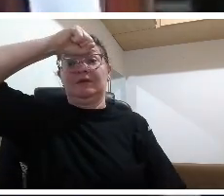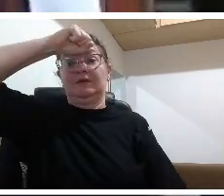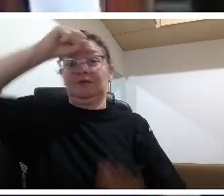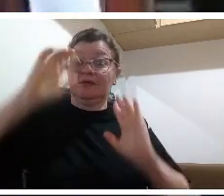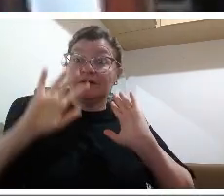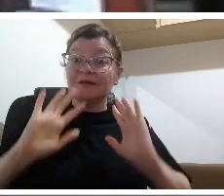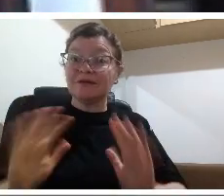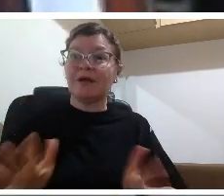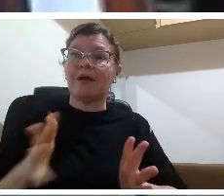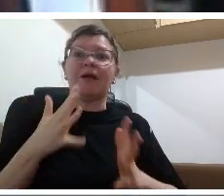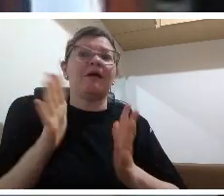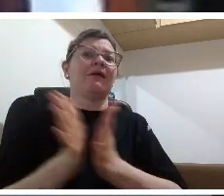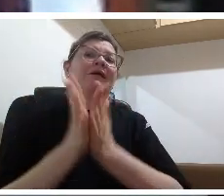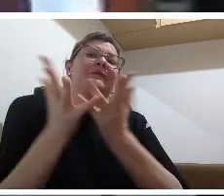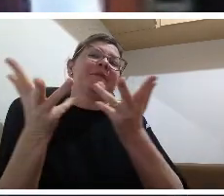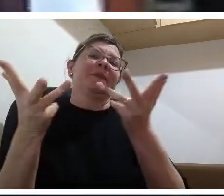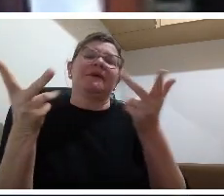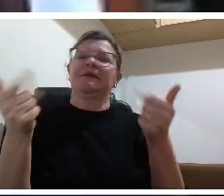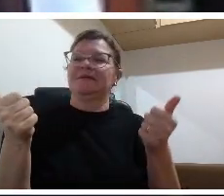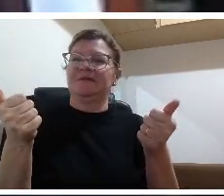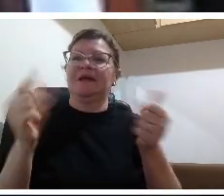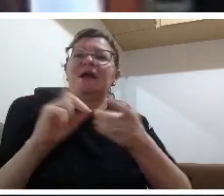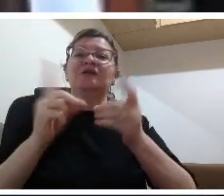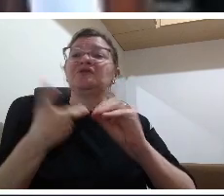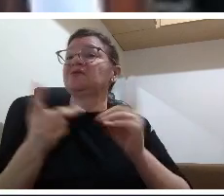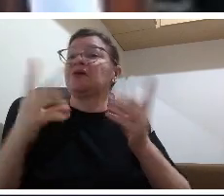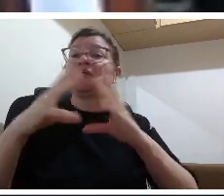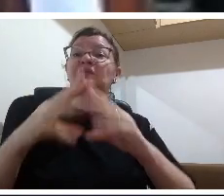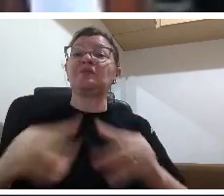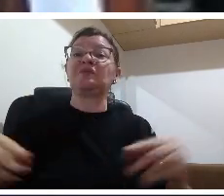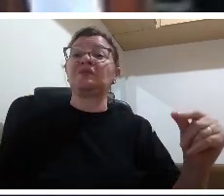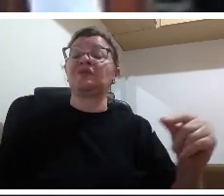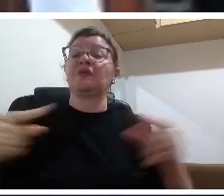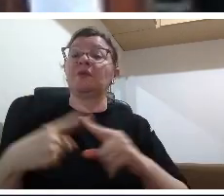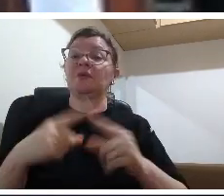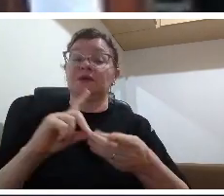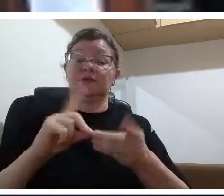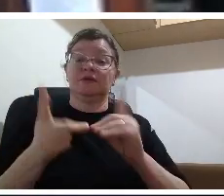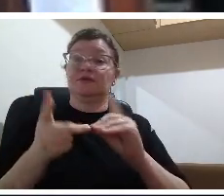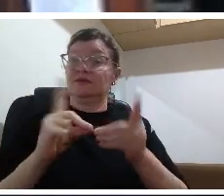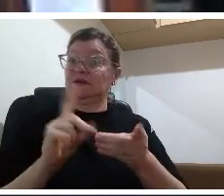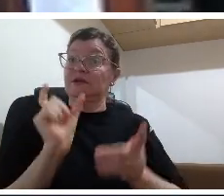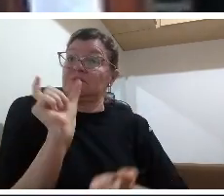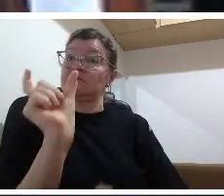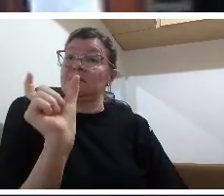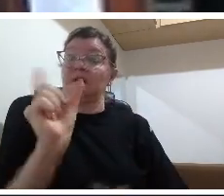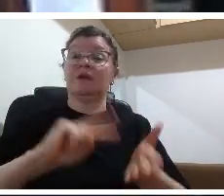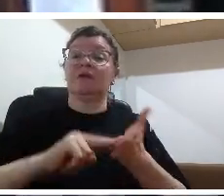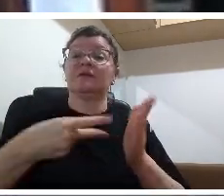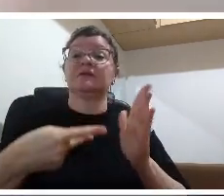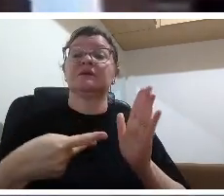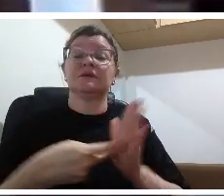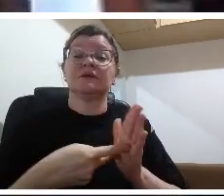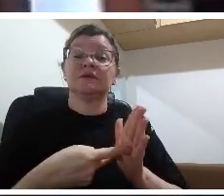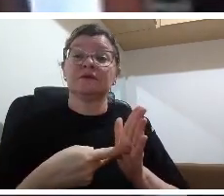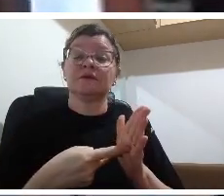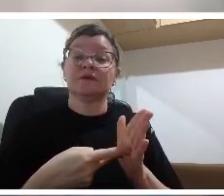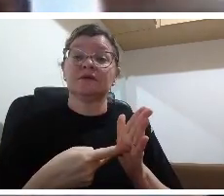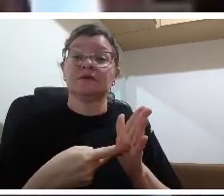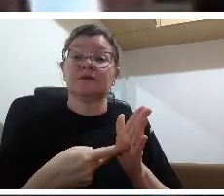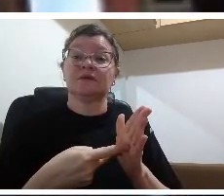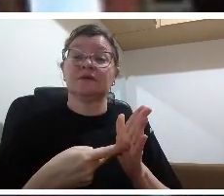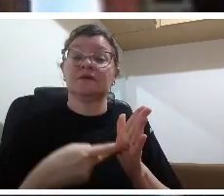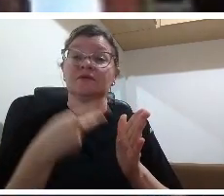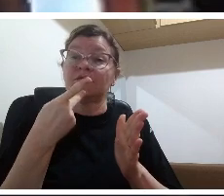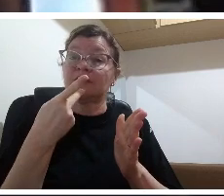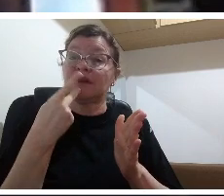vezes três vezes muitas vezes o mesmo conteúdo de forma diferente porque um aluno aprende mais com inteligência outro pela memória outro pela fala outro pelos